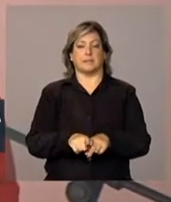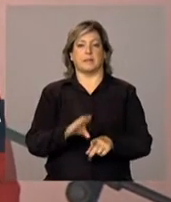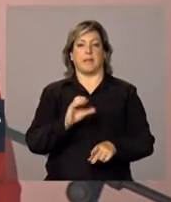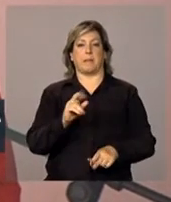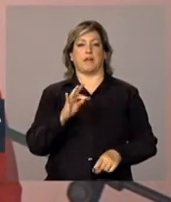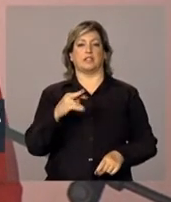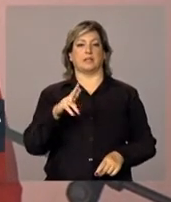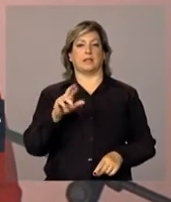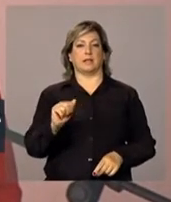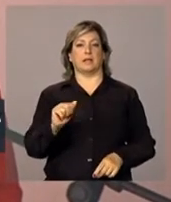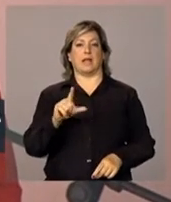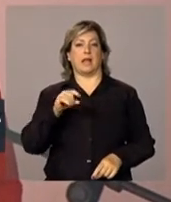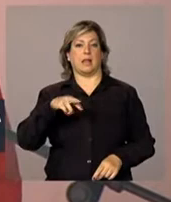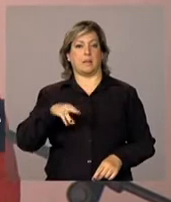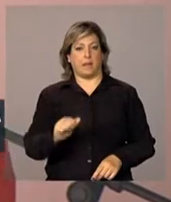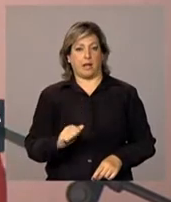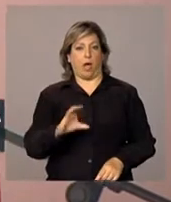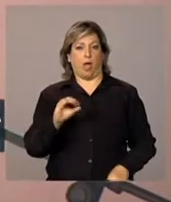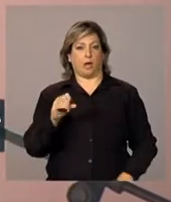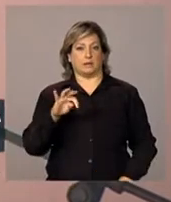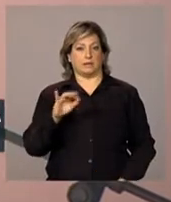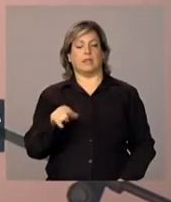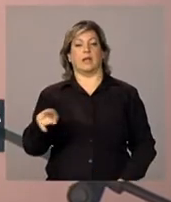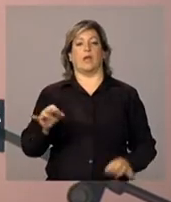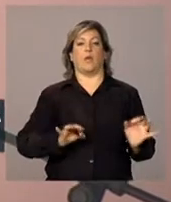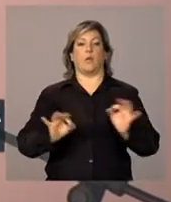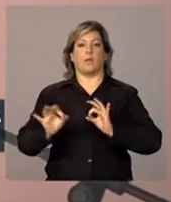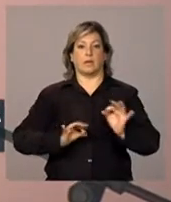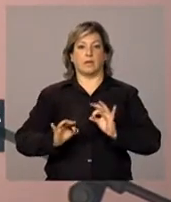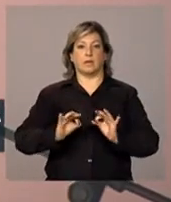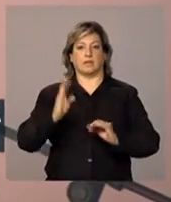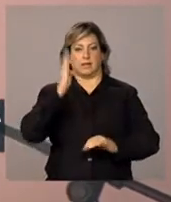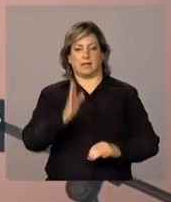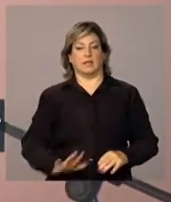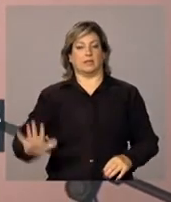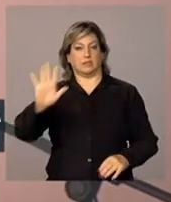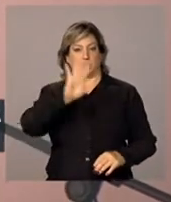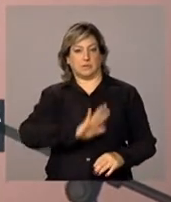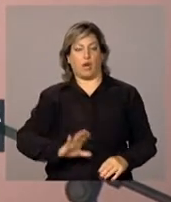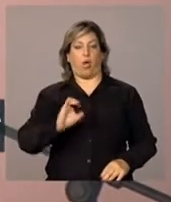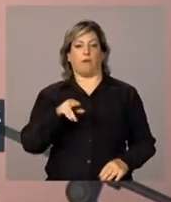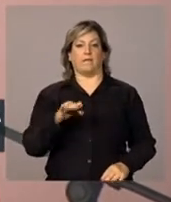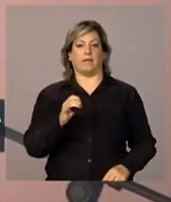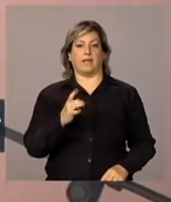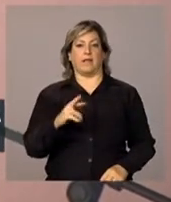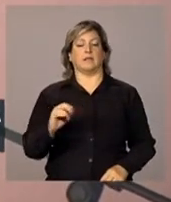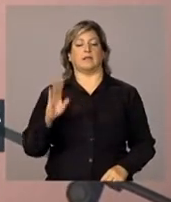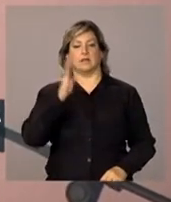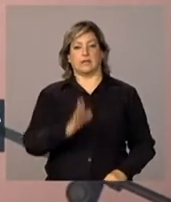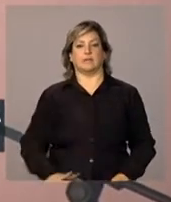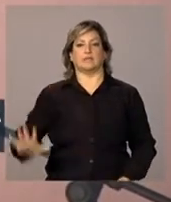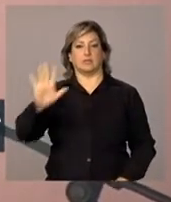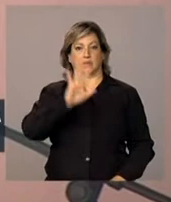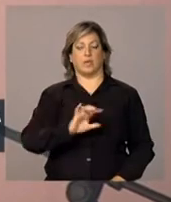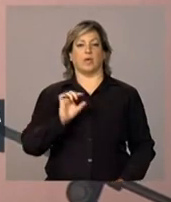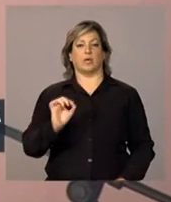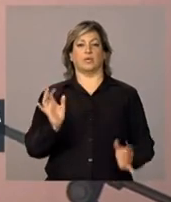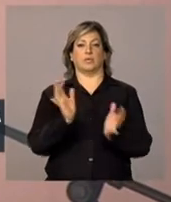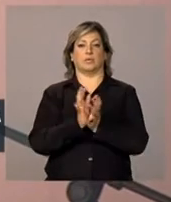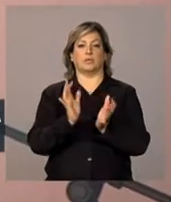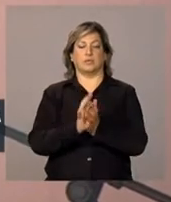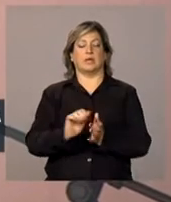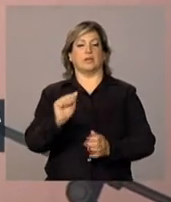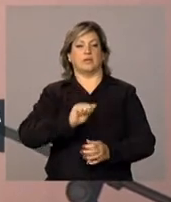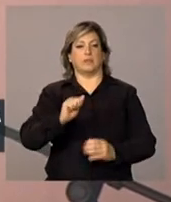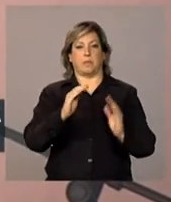Bartira Lima da Costa, coordenadora nacional da Confederação Nacional da Associação